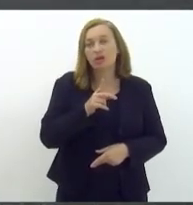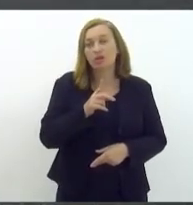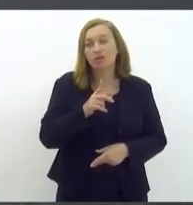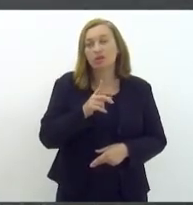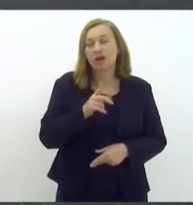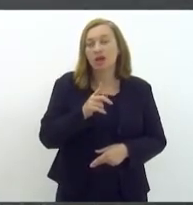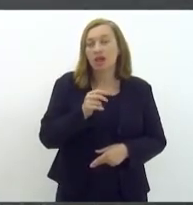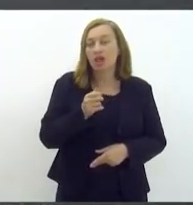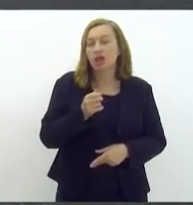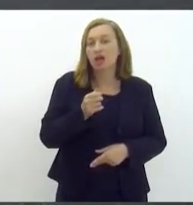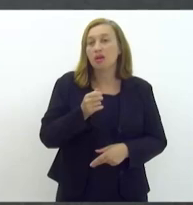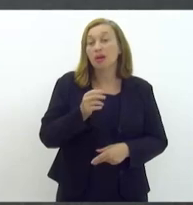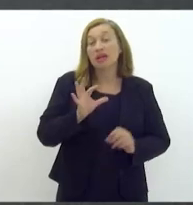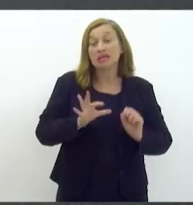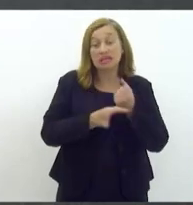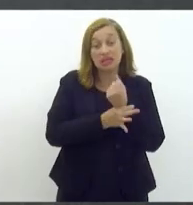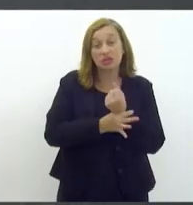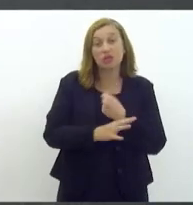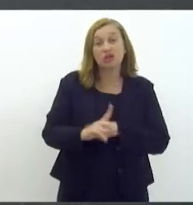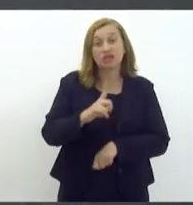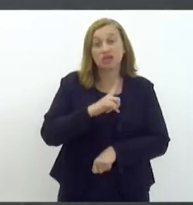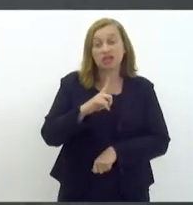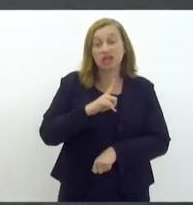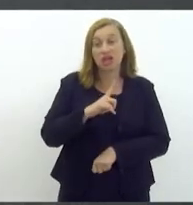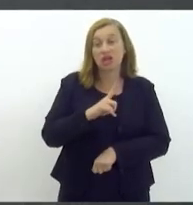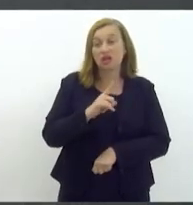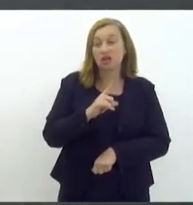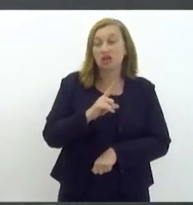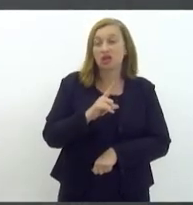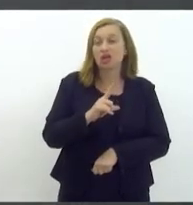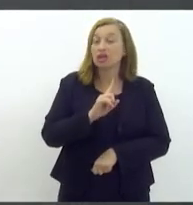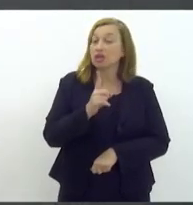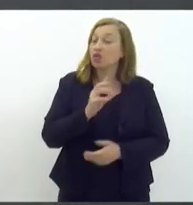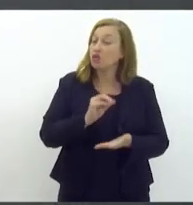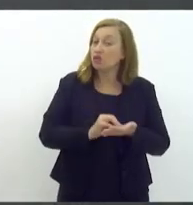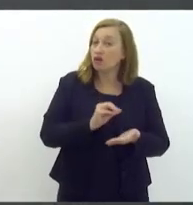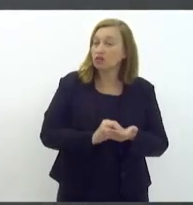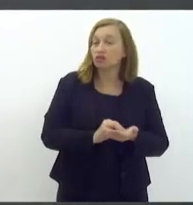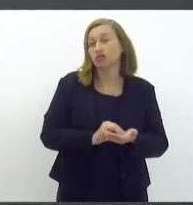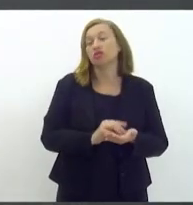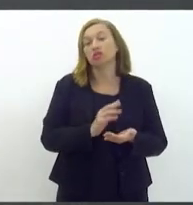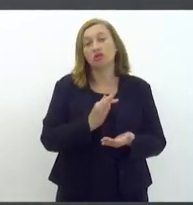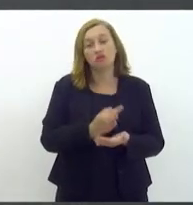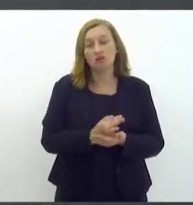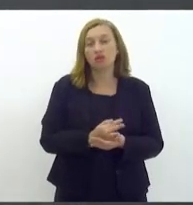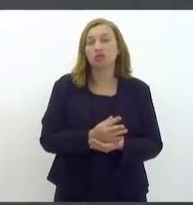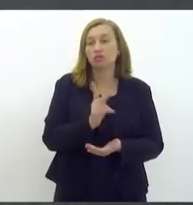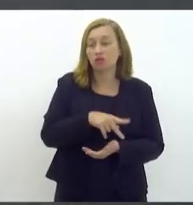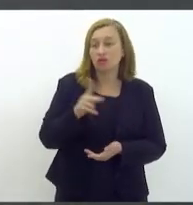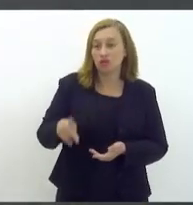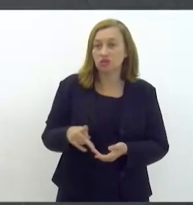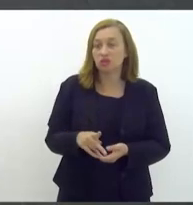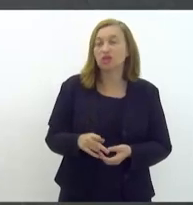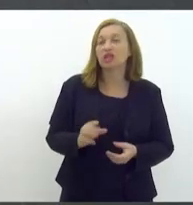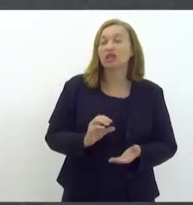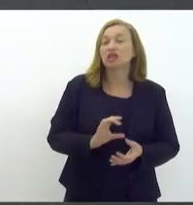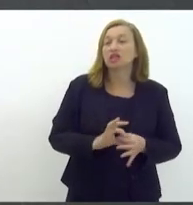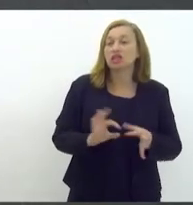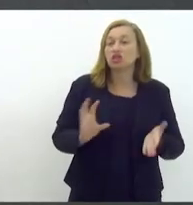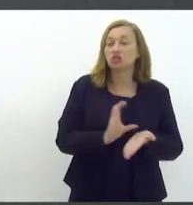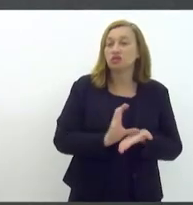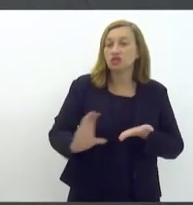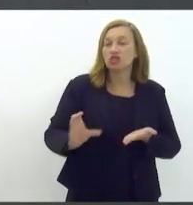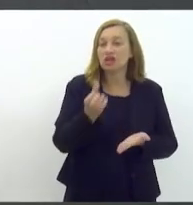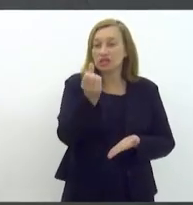disciplina. A gente está num Estado que nos últimos seis anos deixou de investir seis bilhões de reais